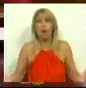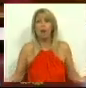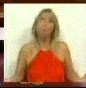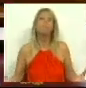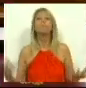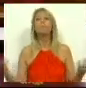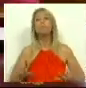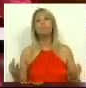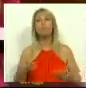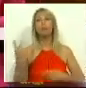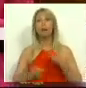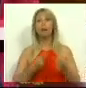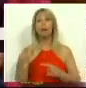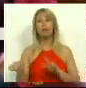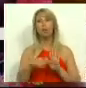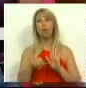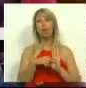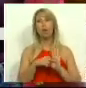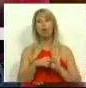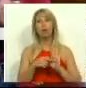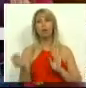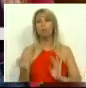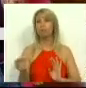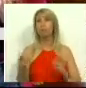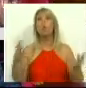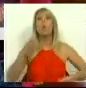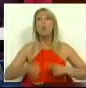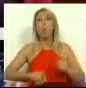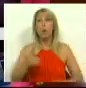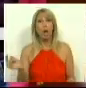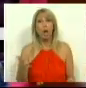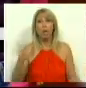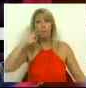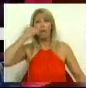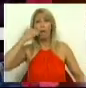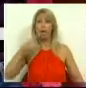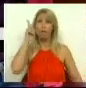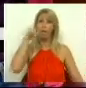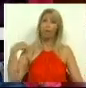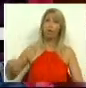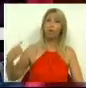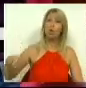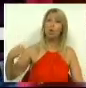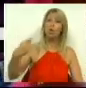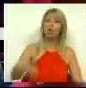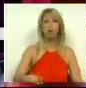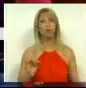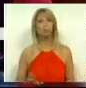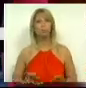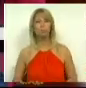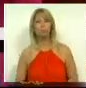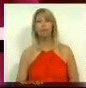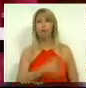de facto uma avaliação negativa daquilo que afeta tão negativamente a sua vida diária e a sua vida concreta.